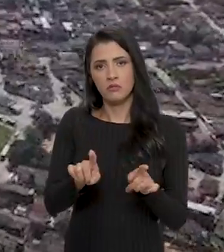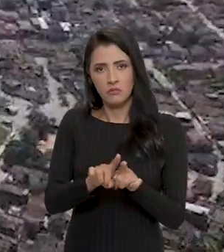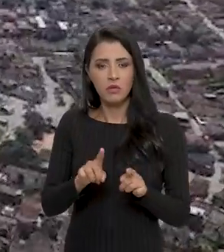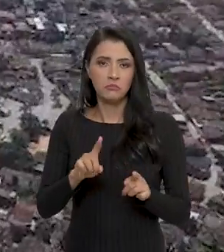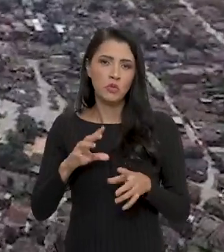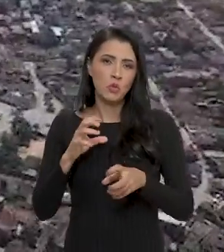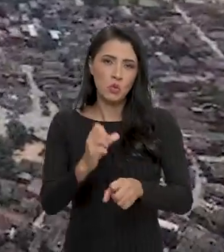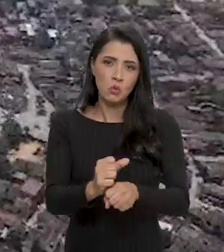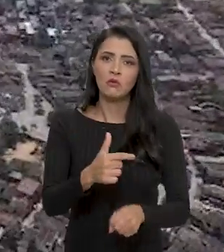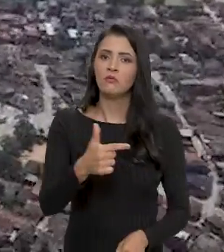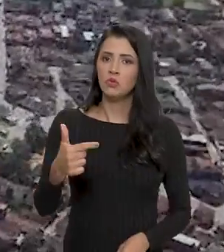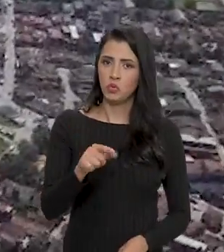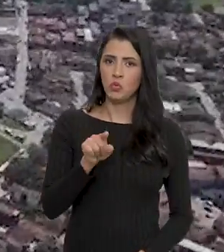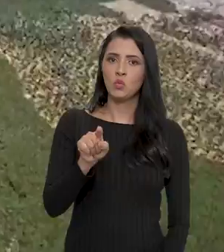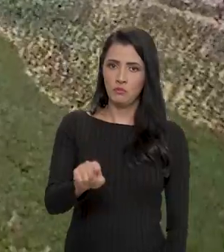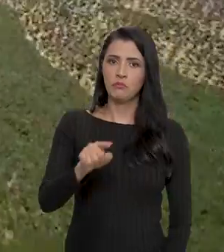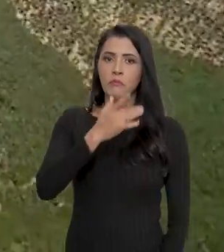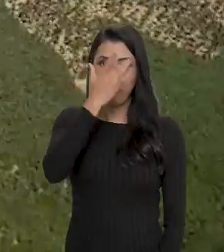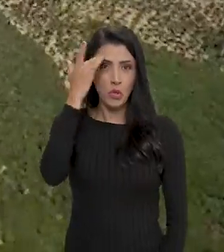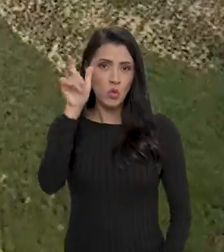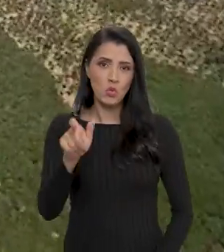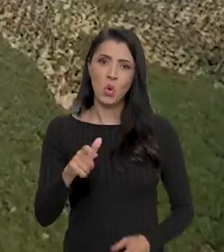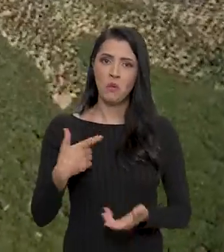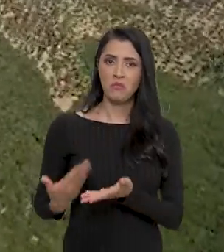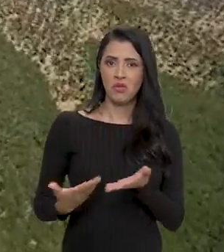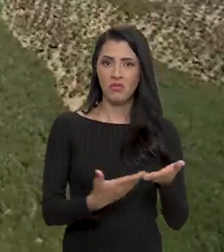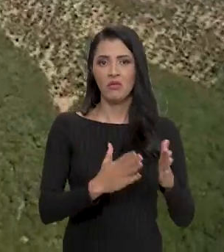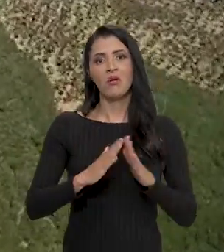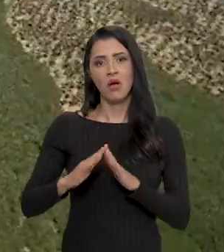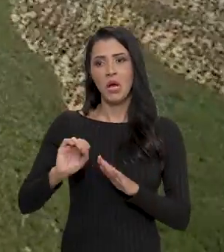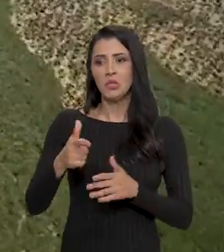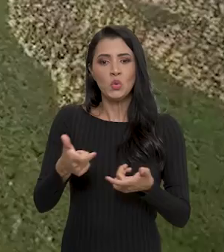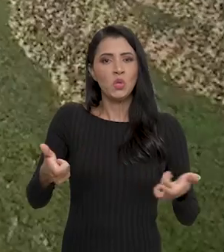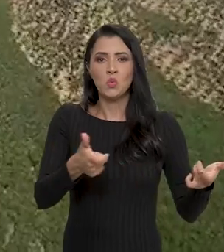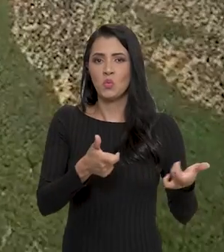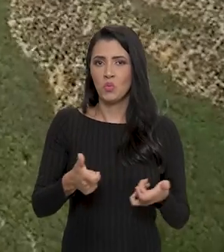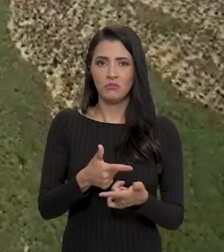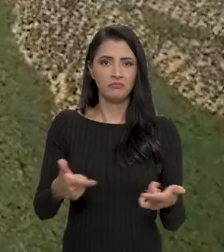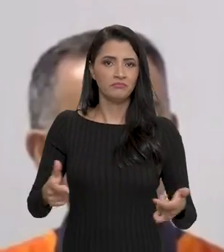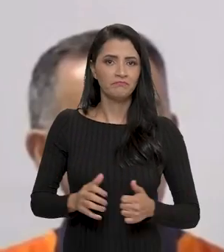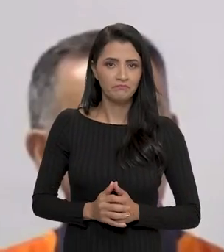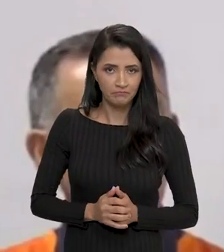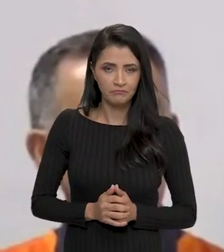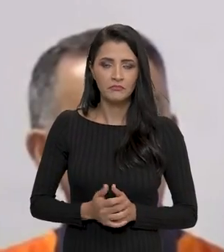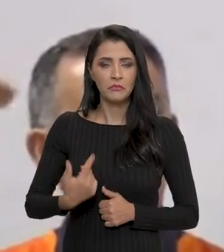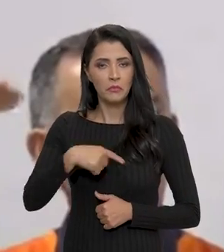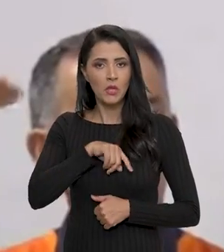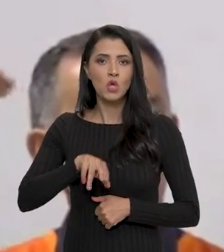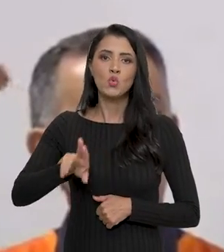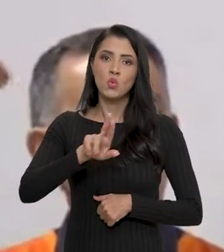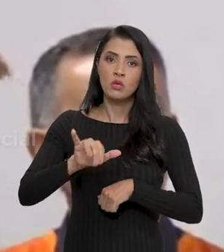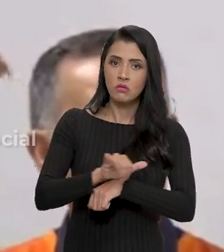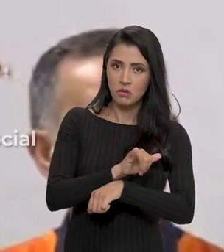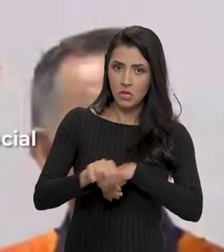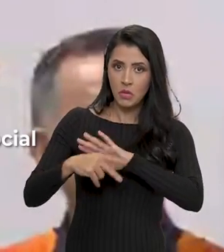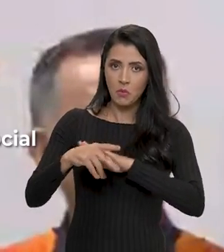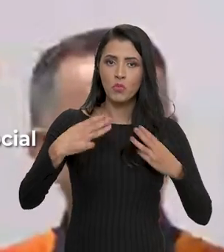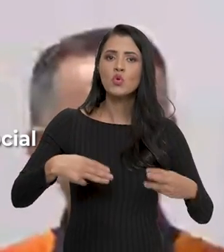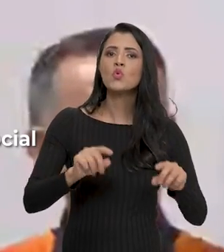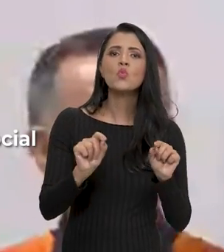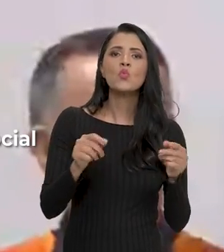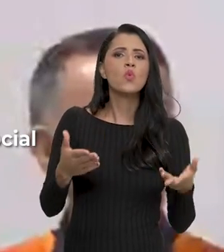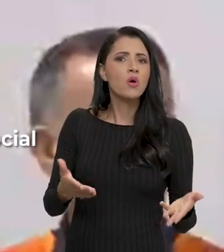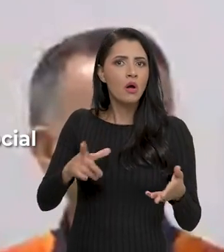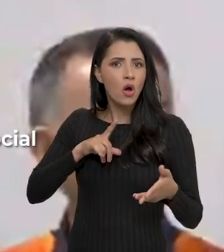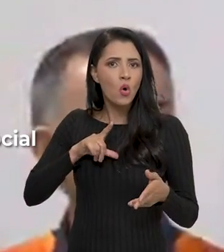famílias. Pelo menos 22 mil pessoas estão desabrigadas ou desalojadas. Nós estamos adotando uma medida no